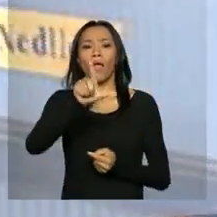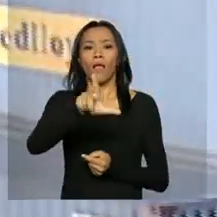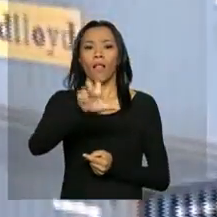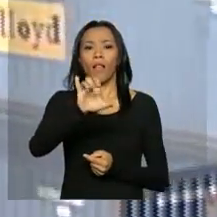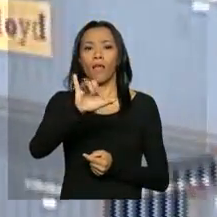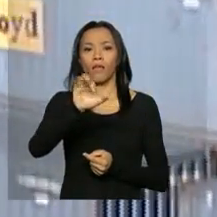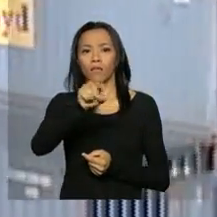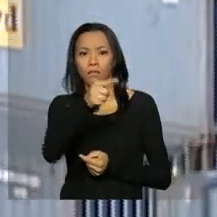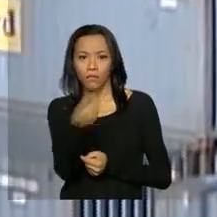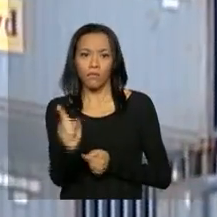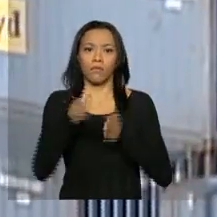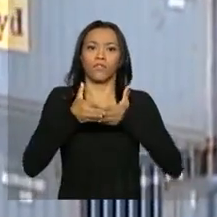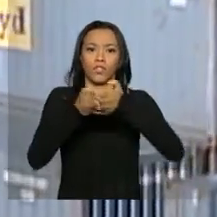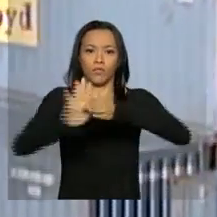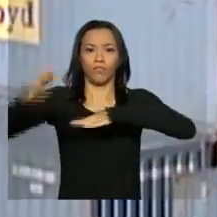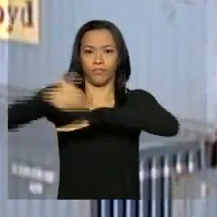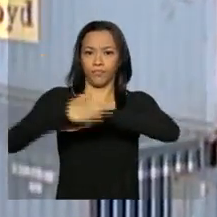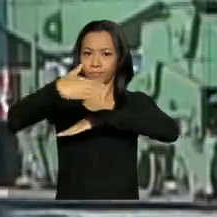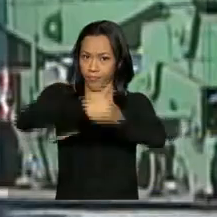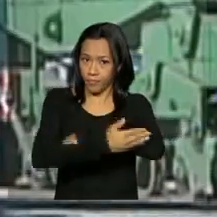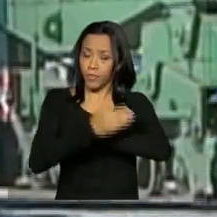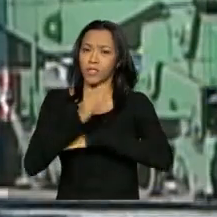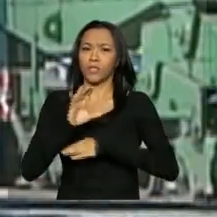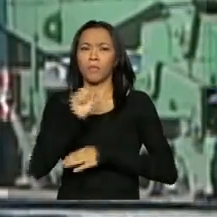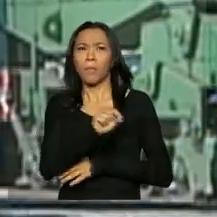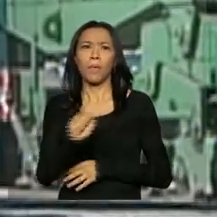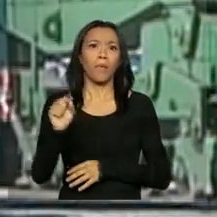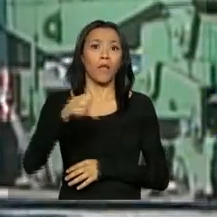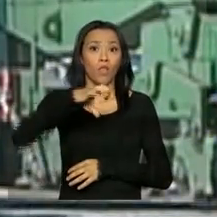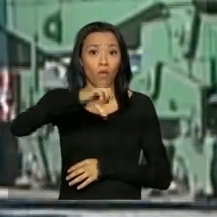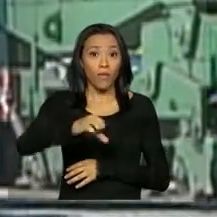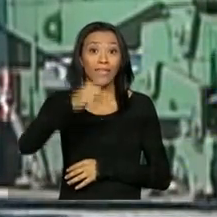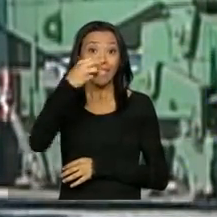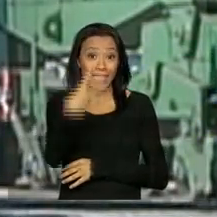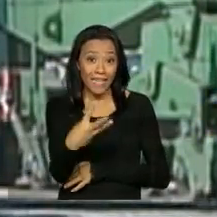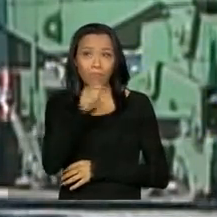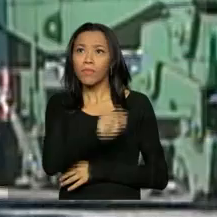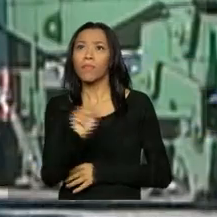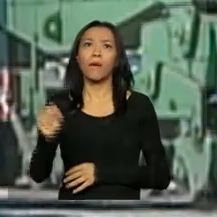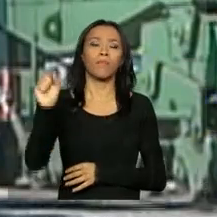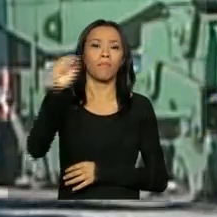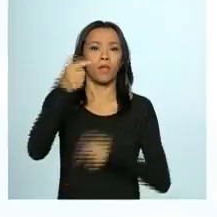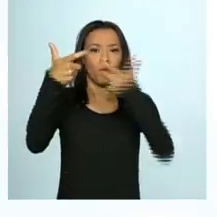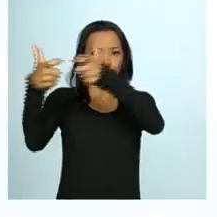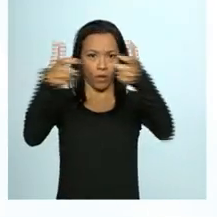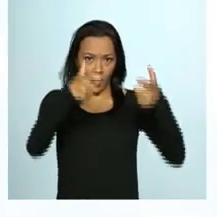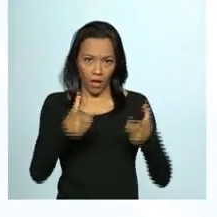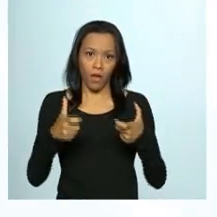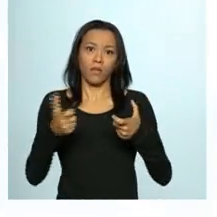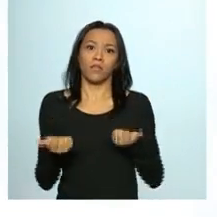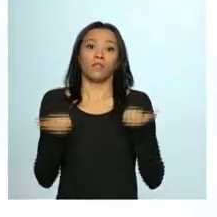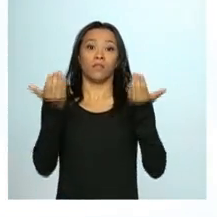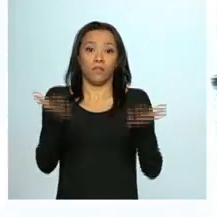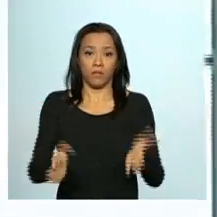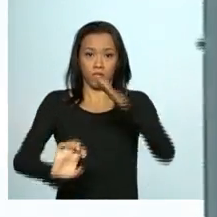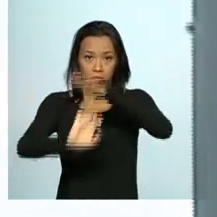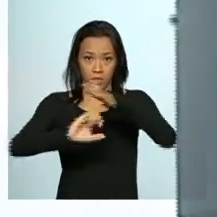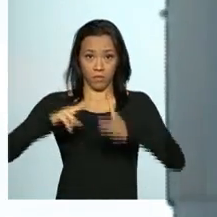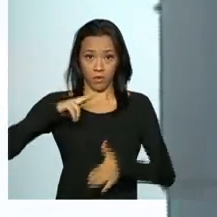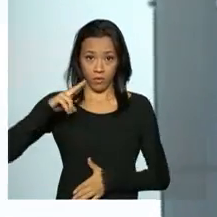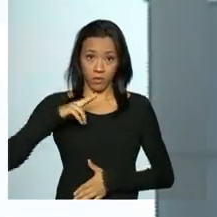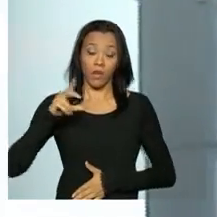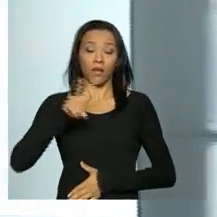de áreas portuárias. A meta é conceder ao todo 93 espaços à iniciativa privada, que, em contrapartida,